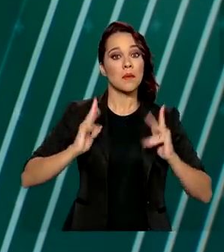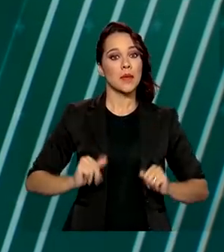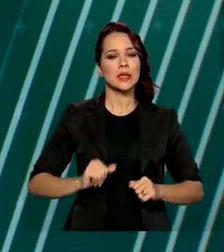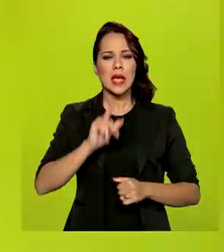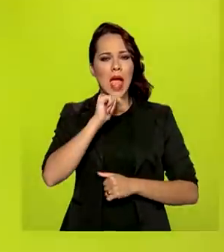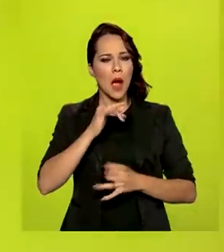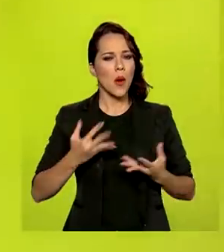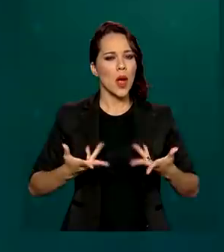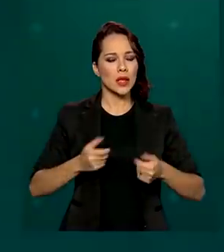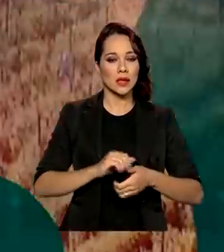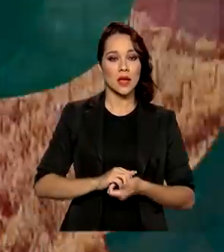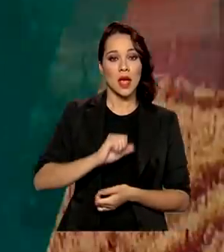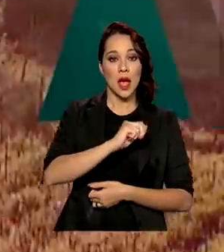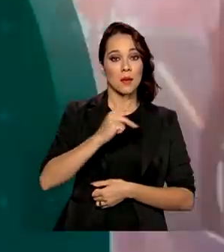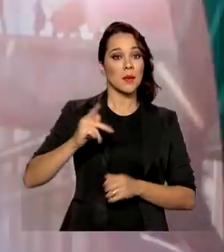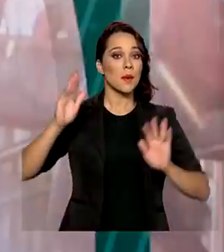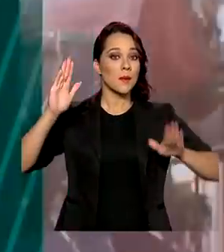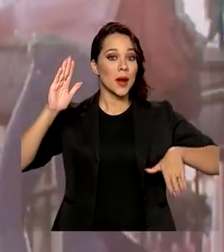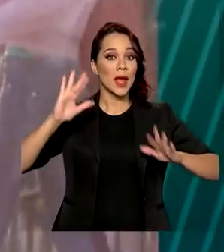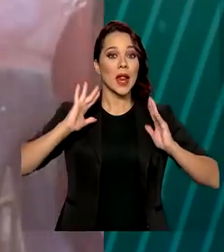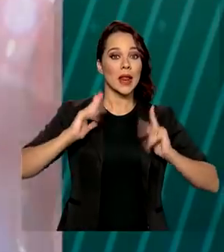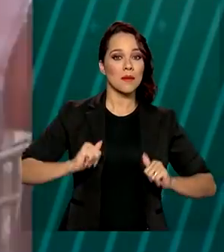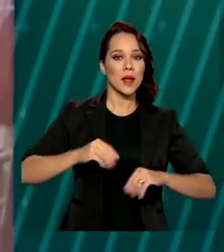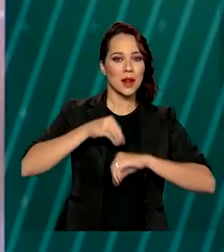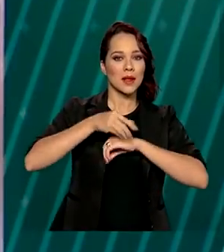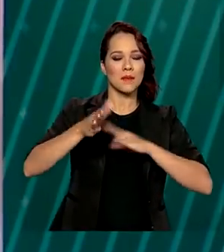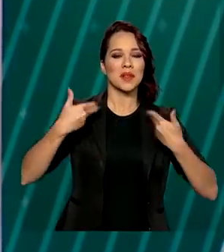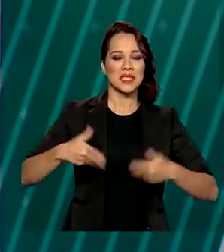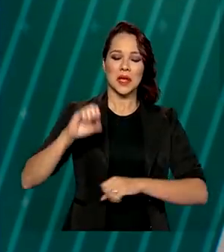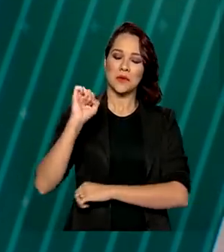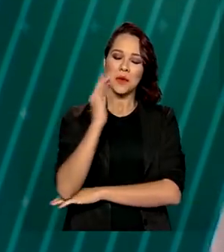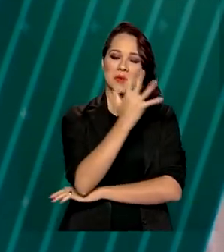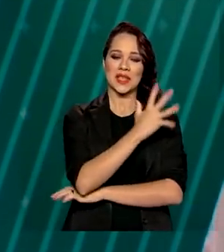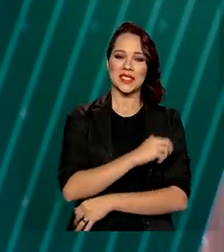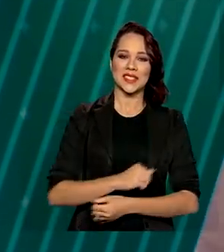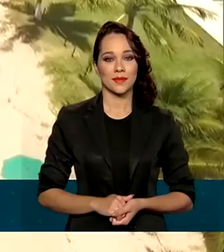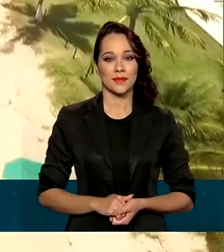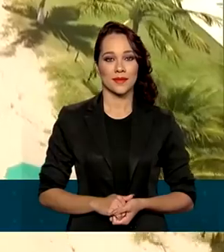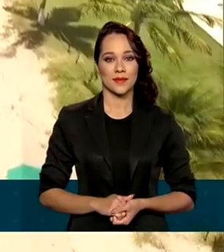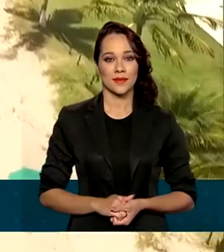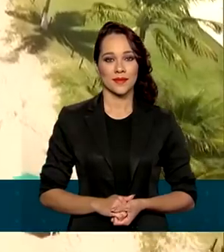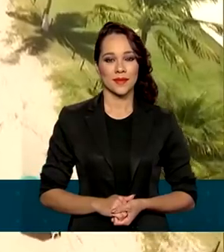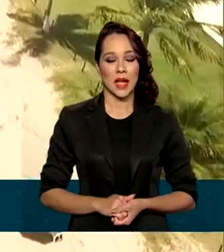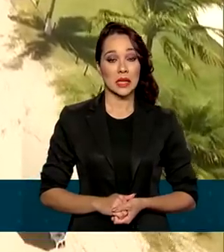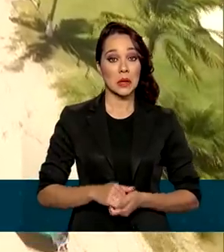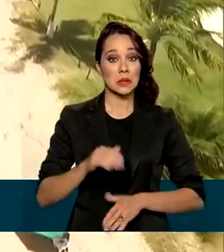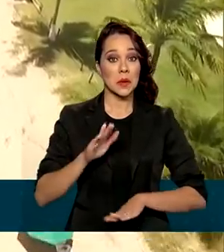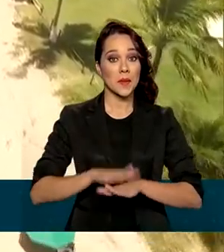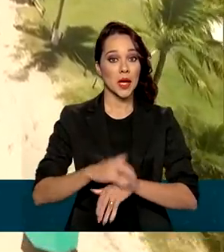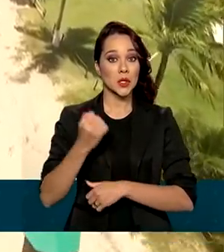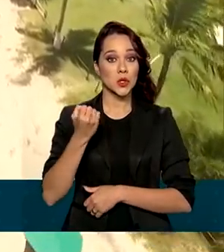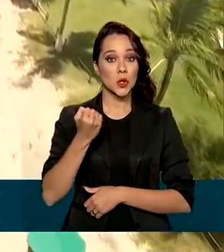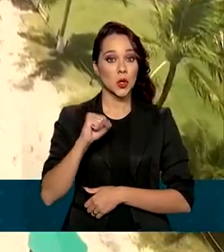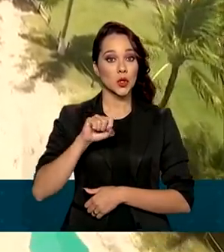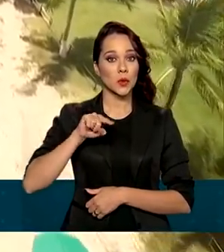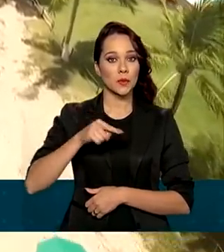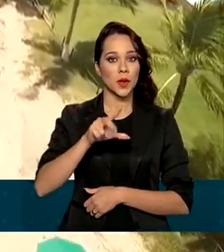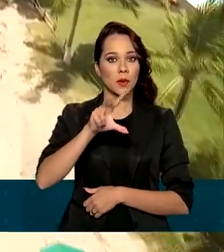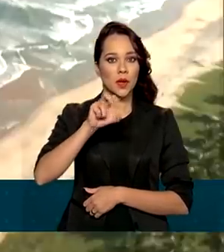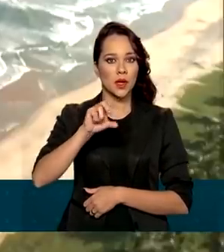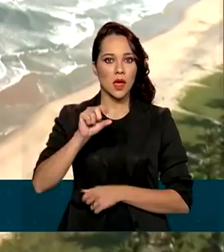da água. É o app Praia Limpa, lançado pelo Ministério do Meio Ambiente. São mais de 8.500